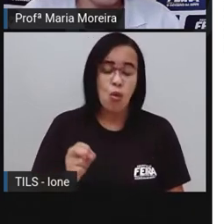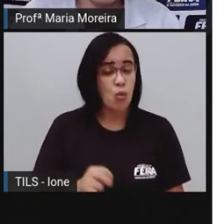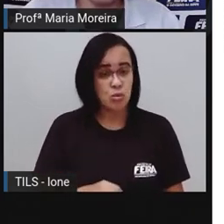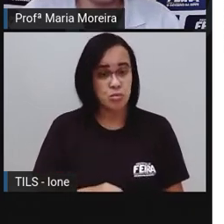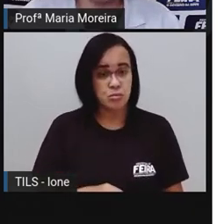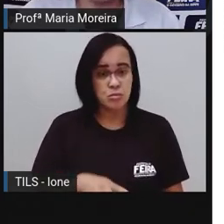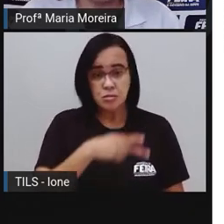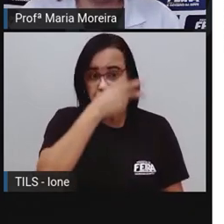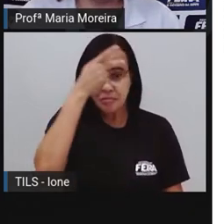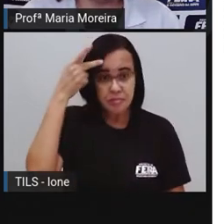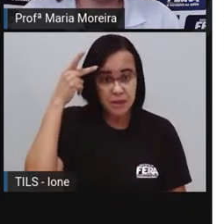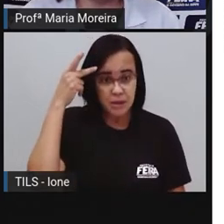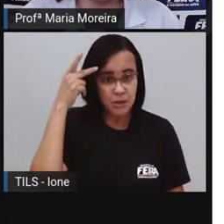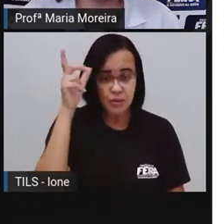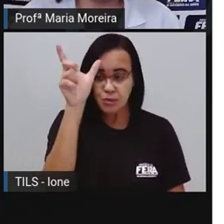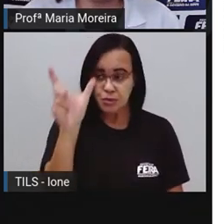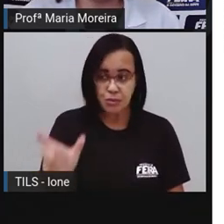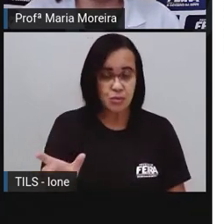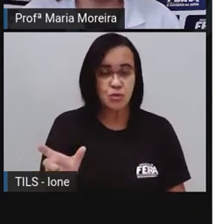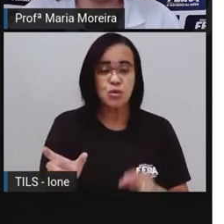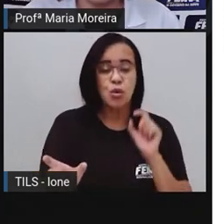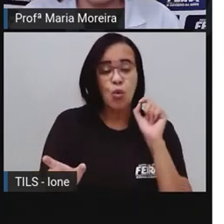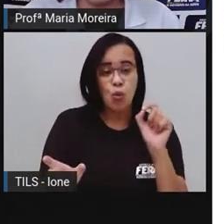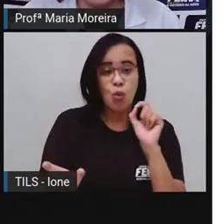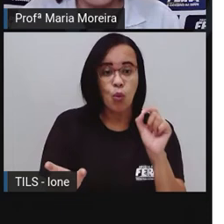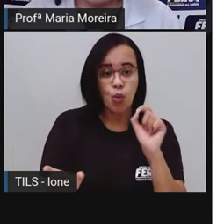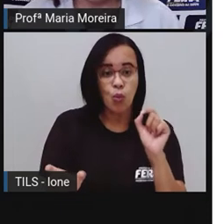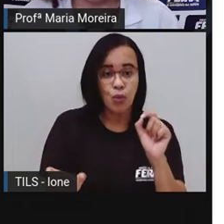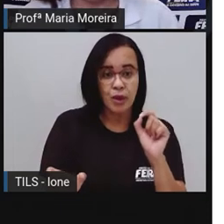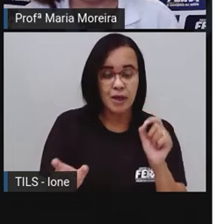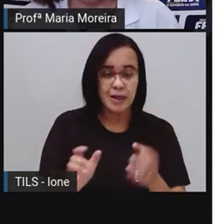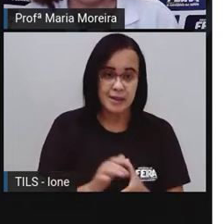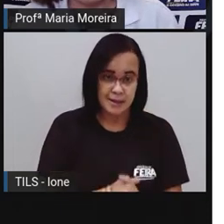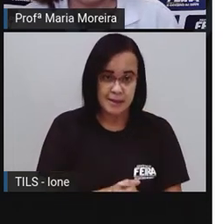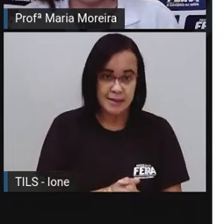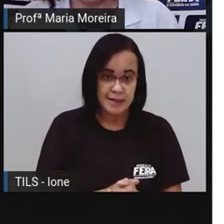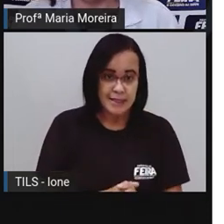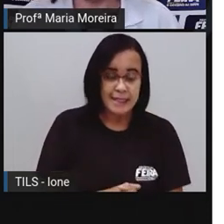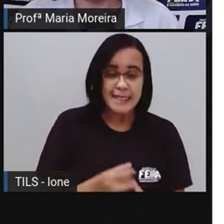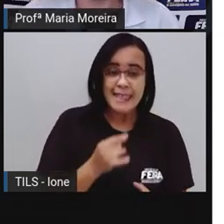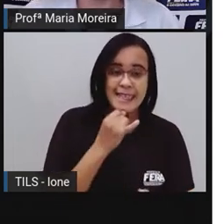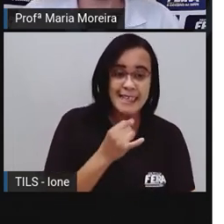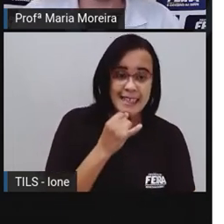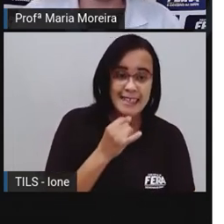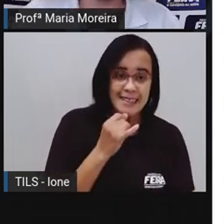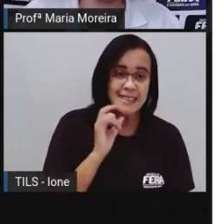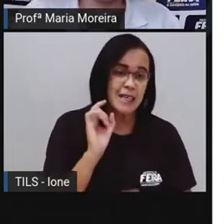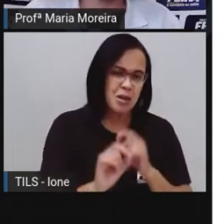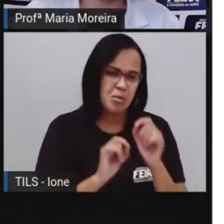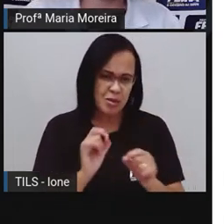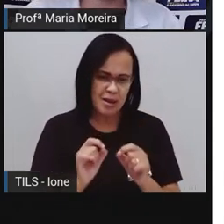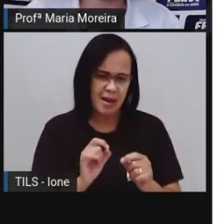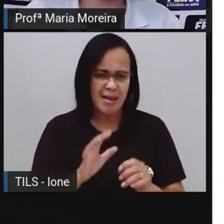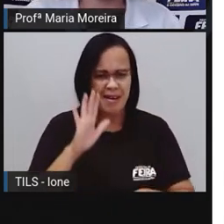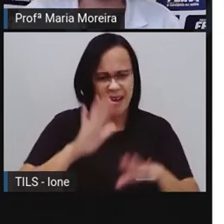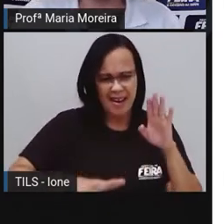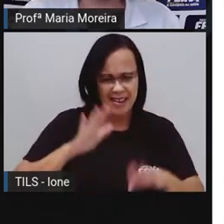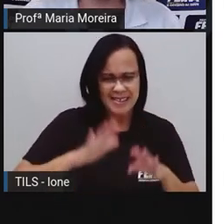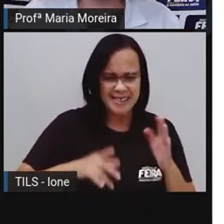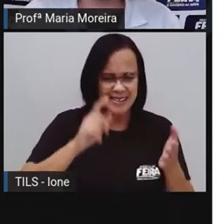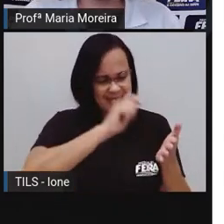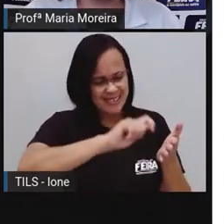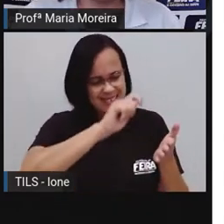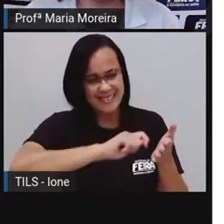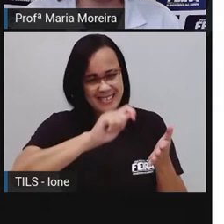uso de uma linguagem coloquial. Aplicação de expressões populares e gírias, além de assuntos